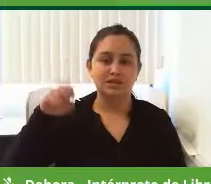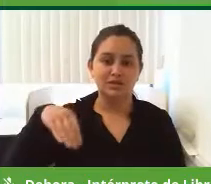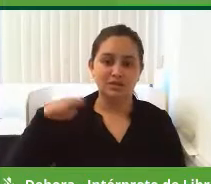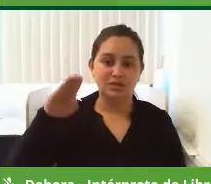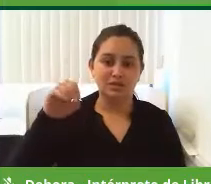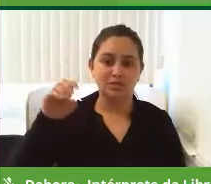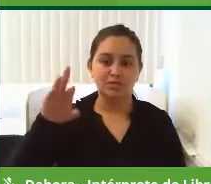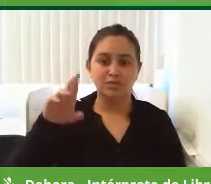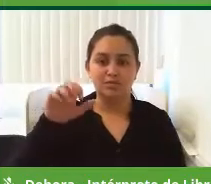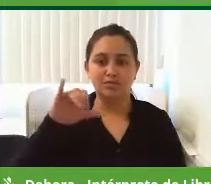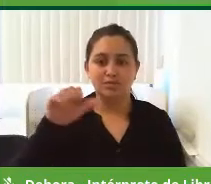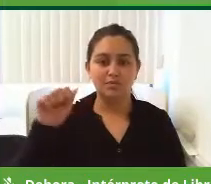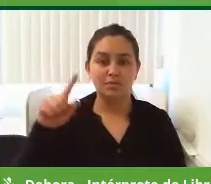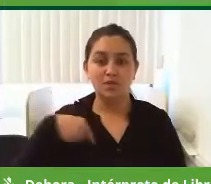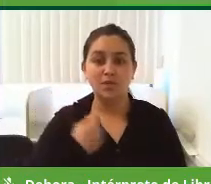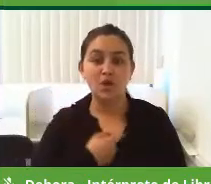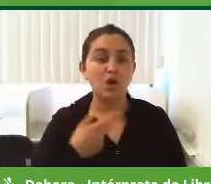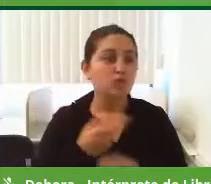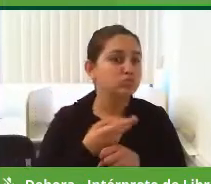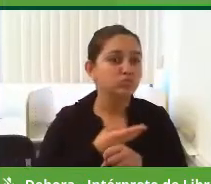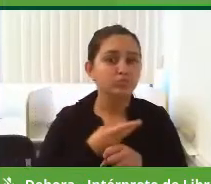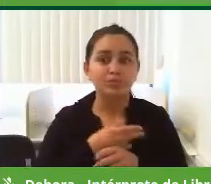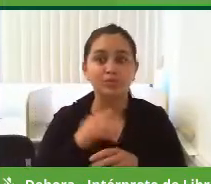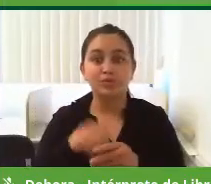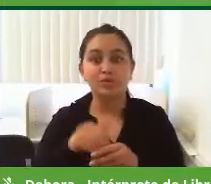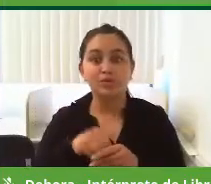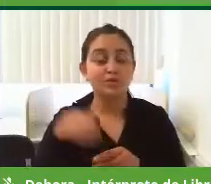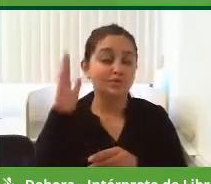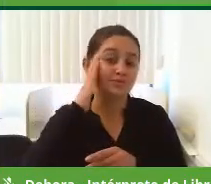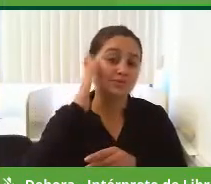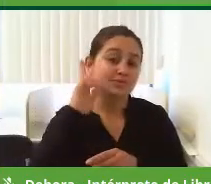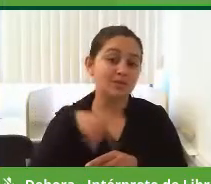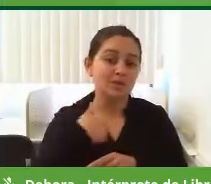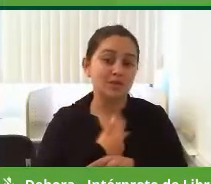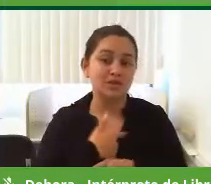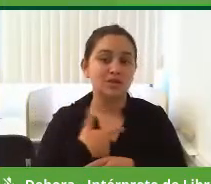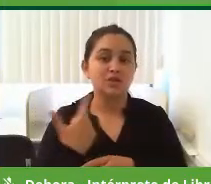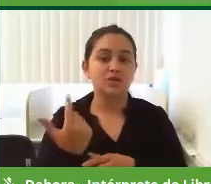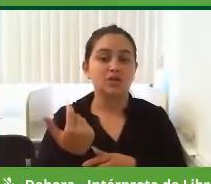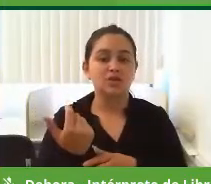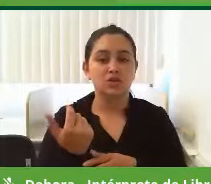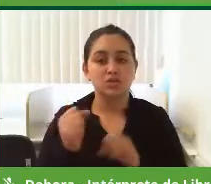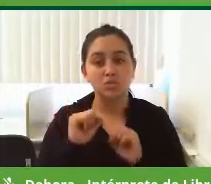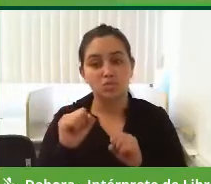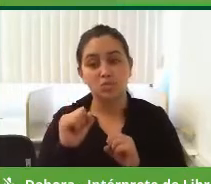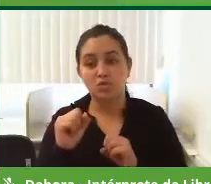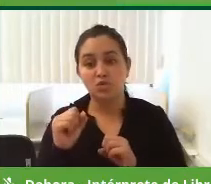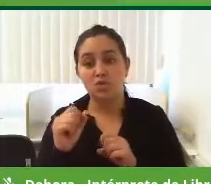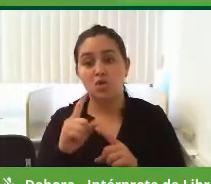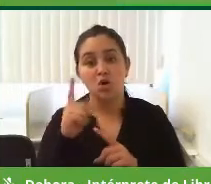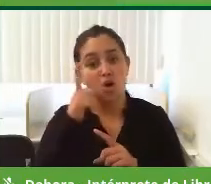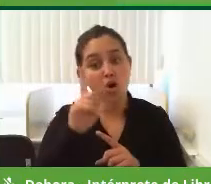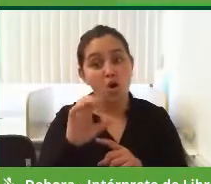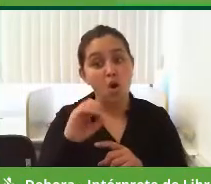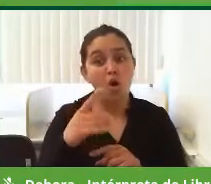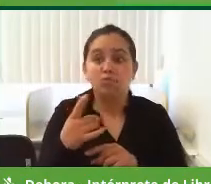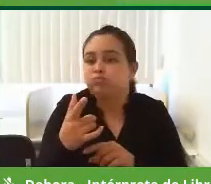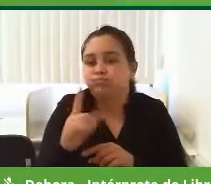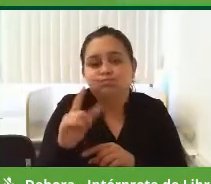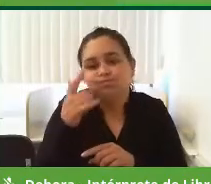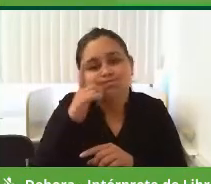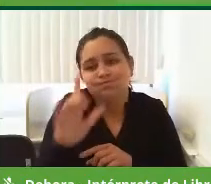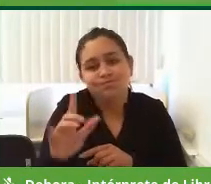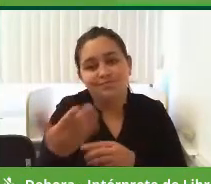a gente vai buscar o voto e saber que nós estamos no páreo e sabendo também que nós temos a condição